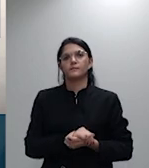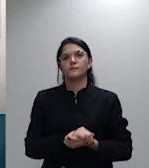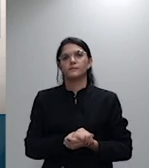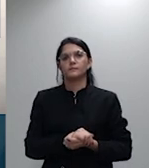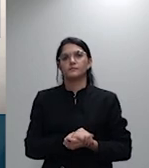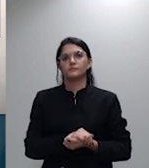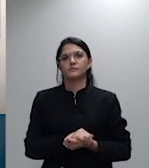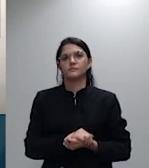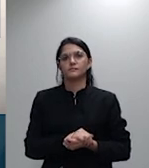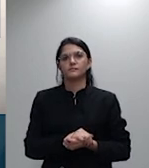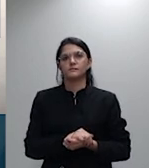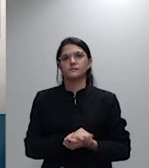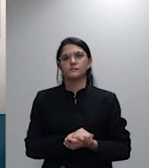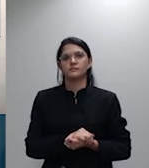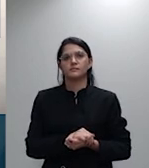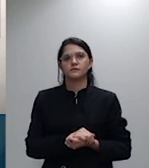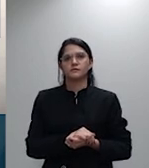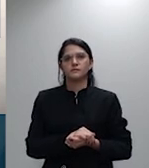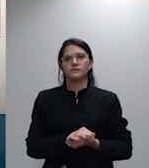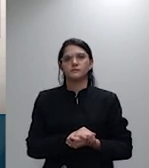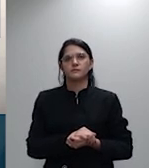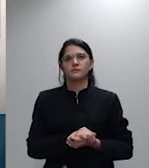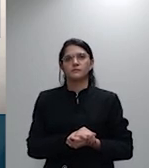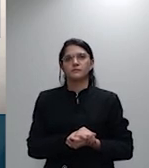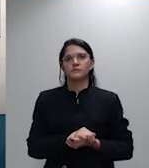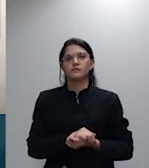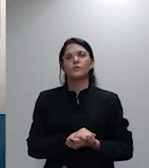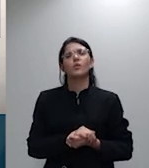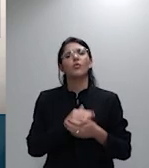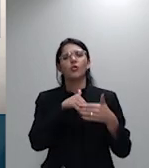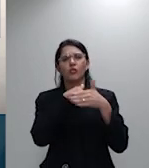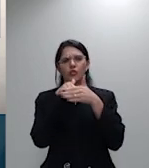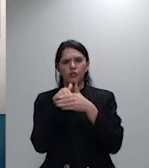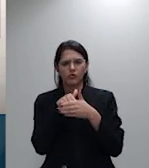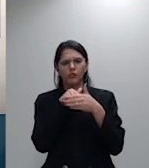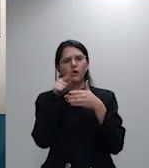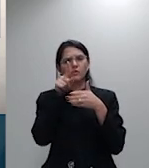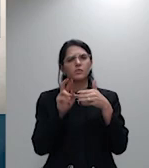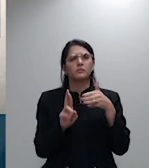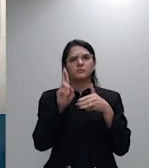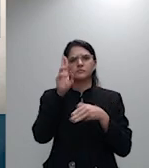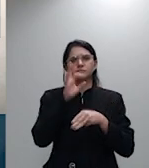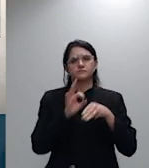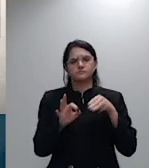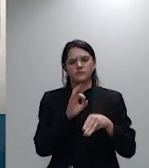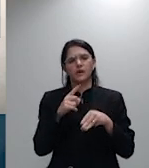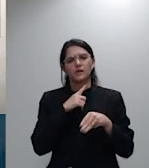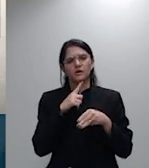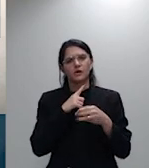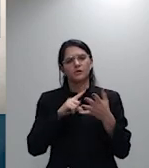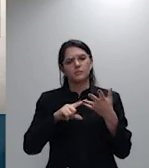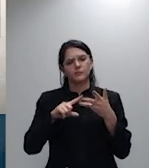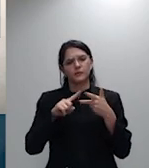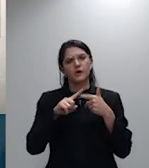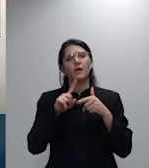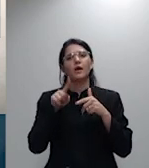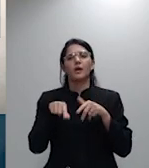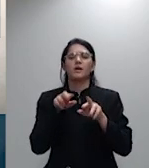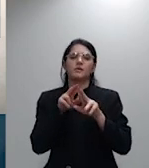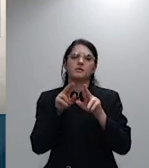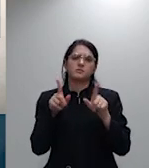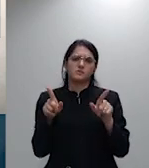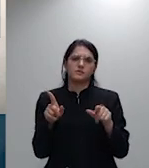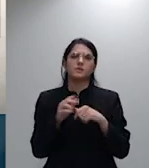relator ele é muito didático e fez essa diferença de que na época em que foi prolatado o acordo né ministro